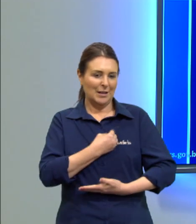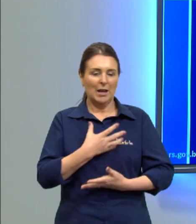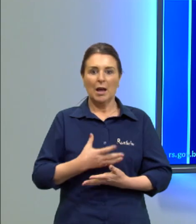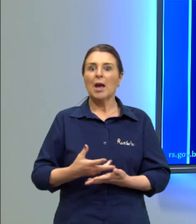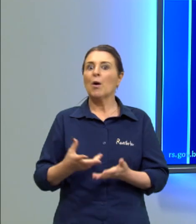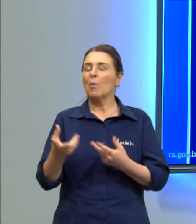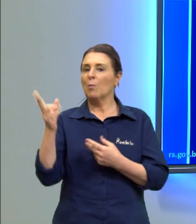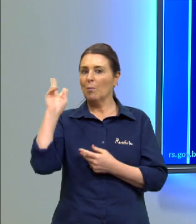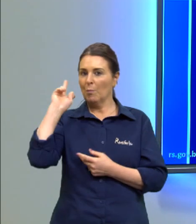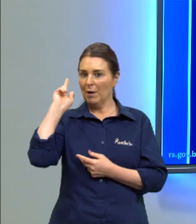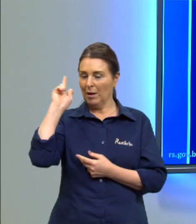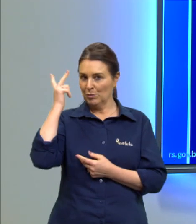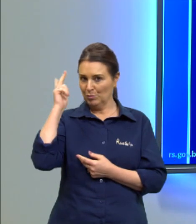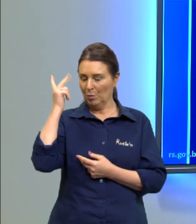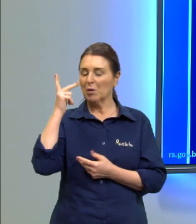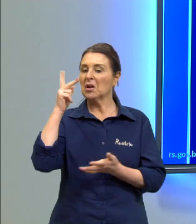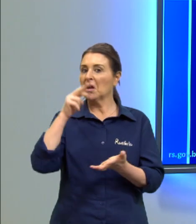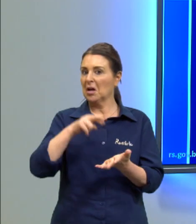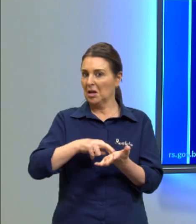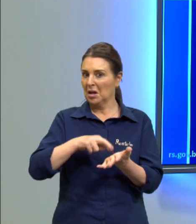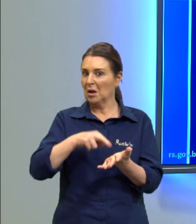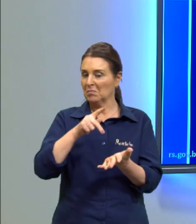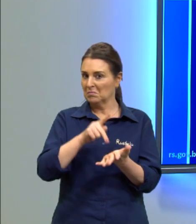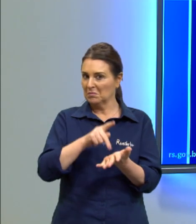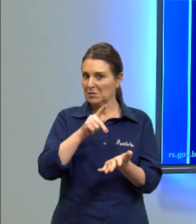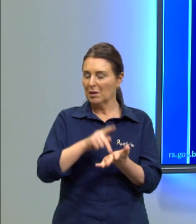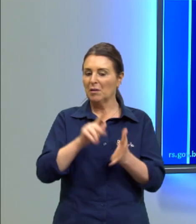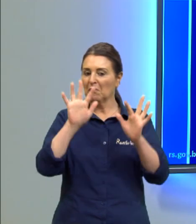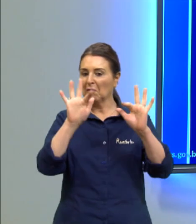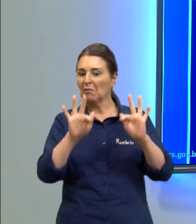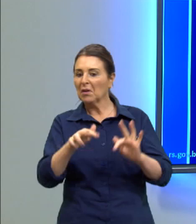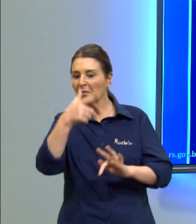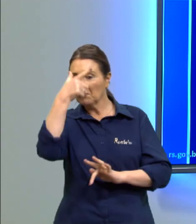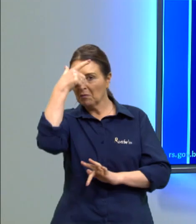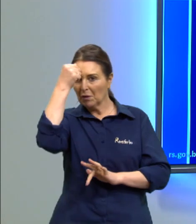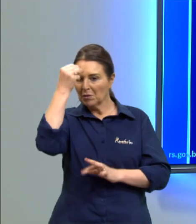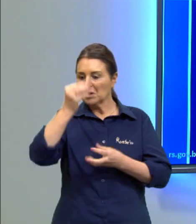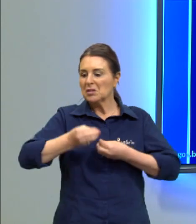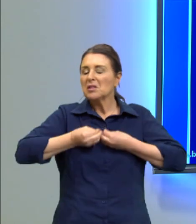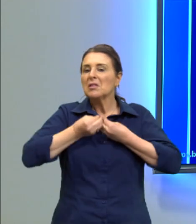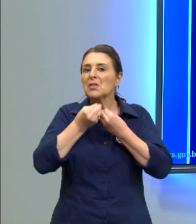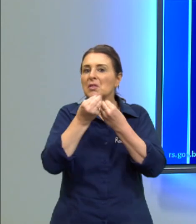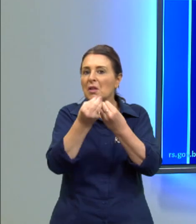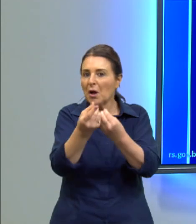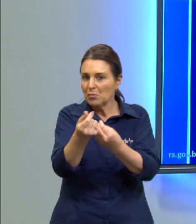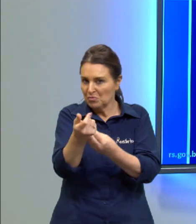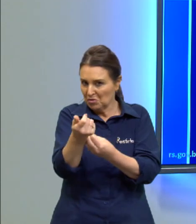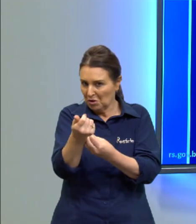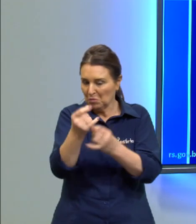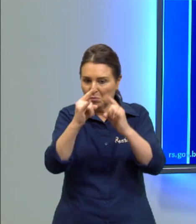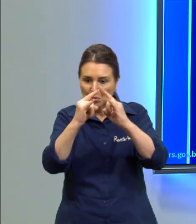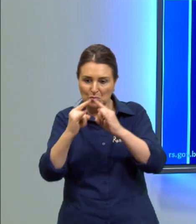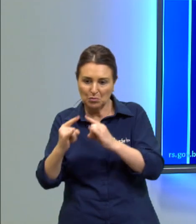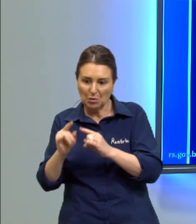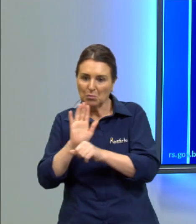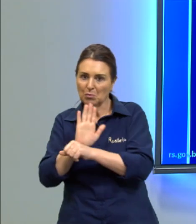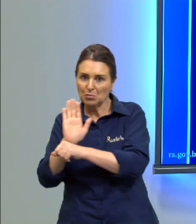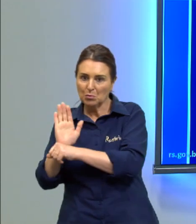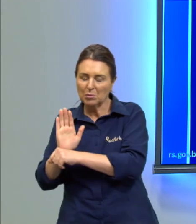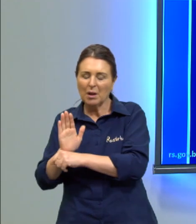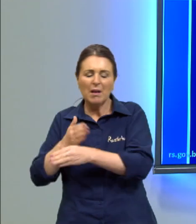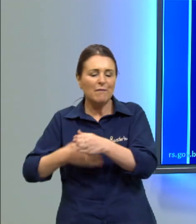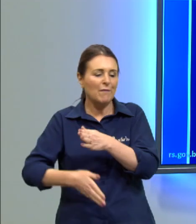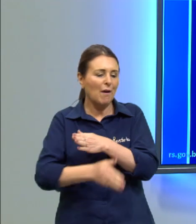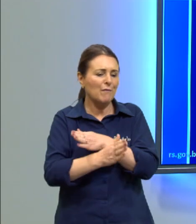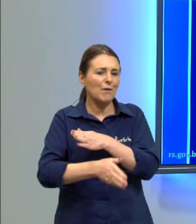história real e ele termina a faculdade doa o seu dinheiro a uma instituição de caridade e sai viajando